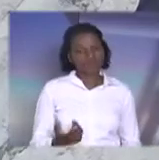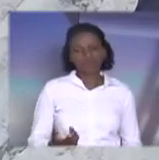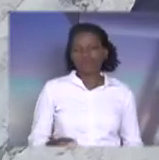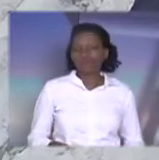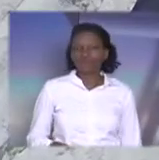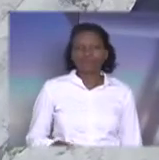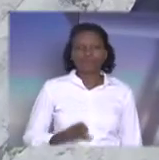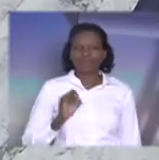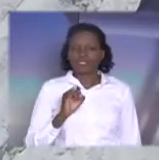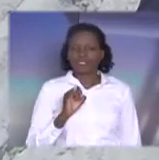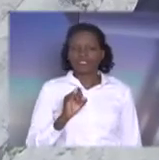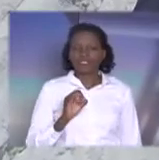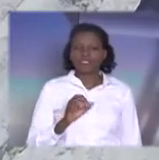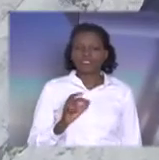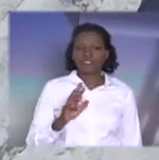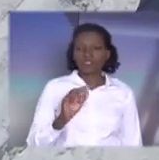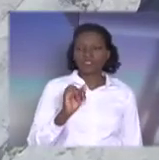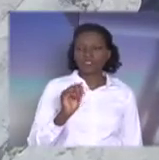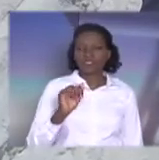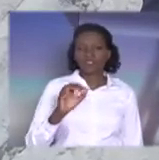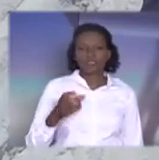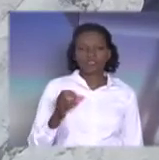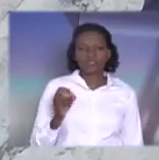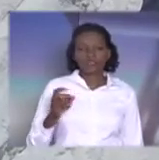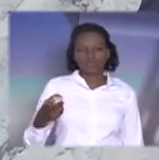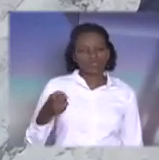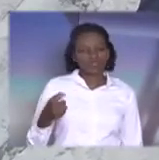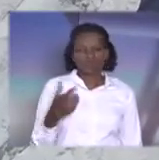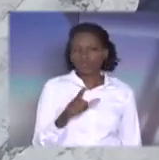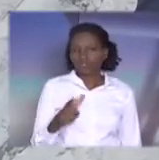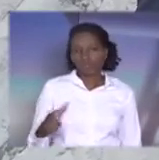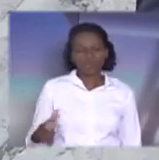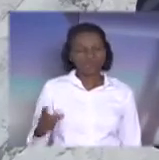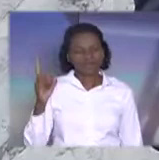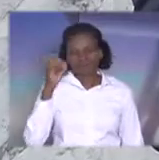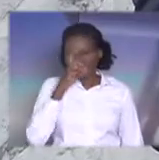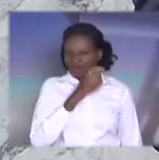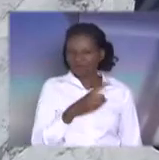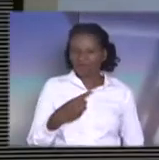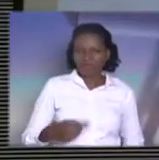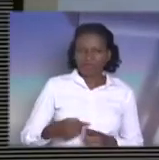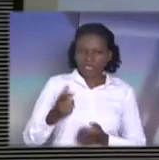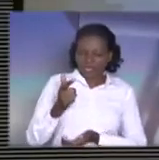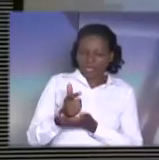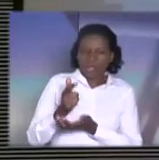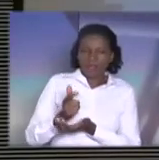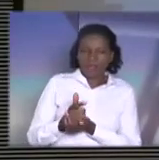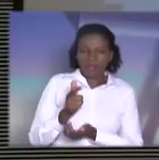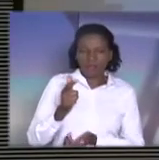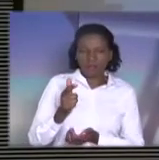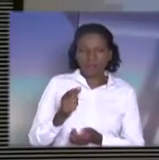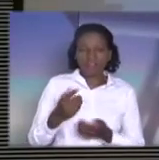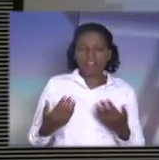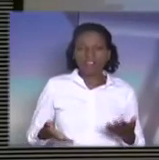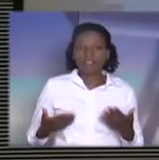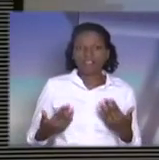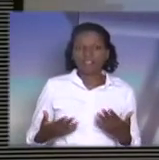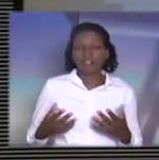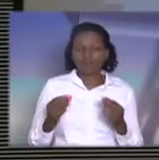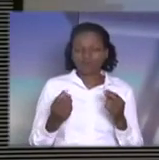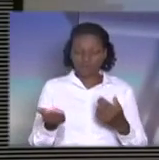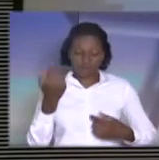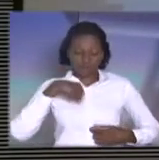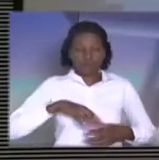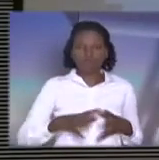que te cortar inteiro, porque a bala bate nos órgãos internos de desvia. Que é uma bala leve, uma munição leve. Esse vagabundo estava com essa arma